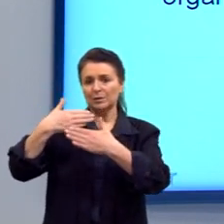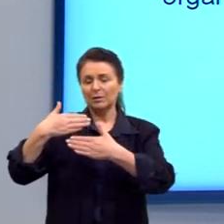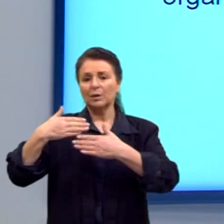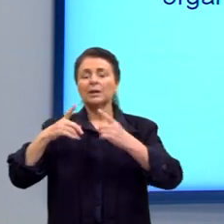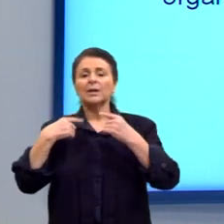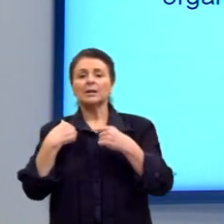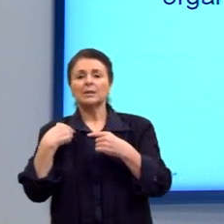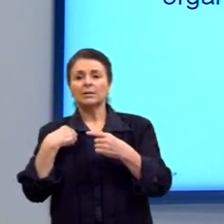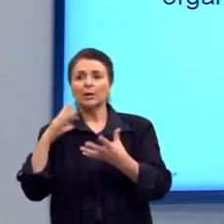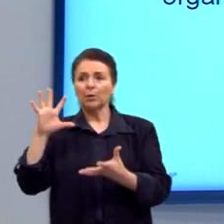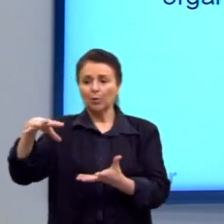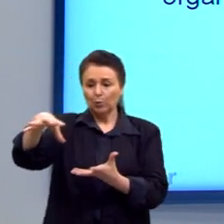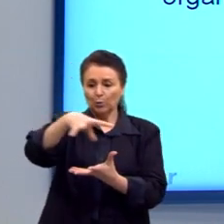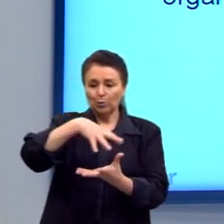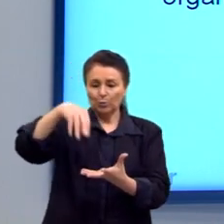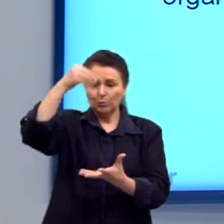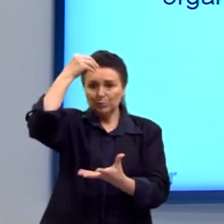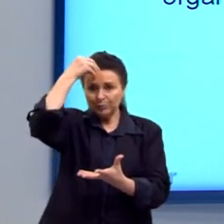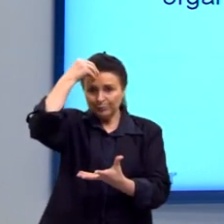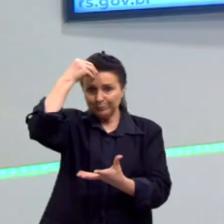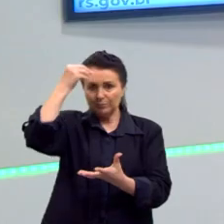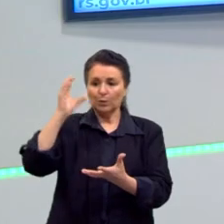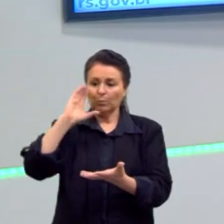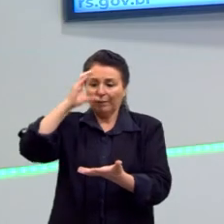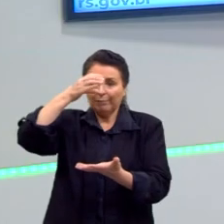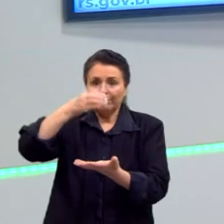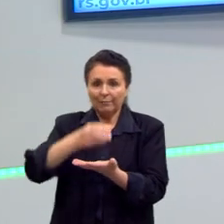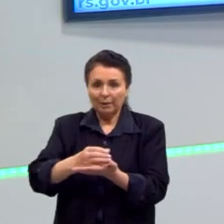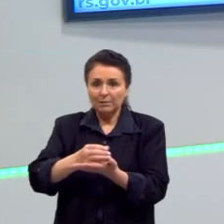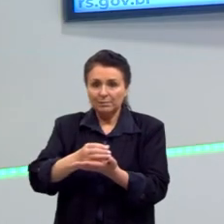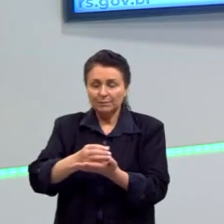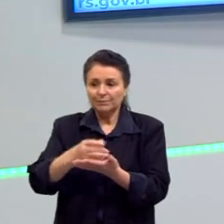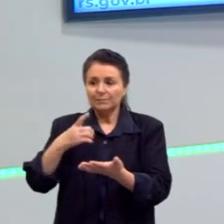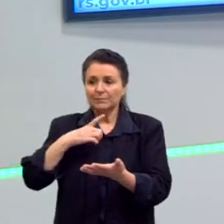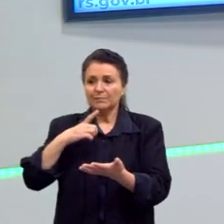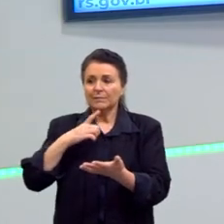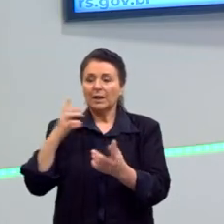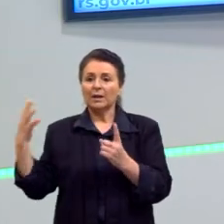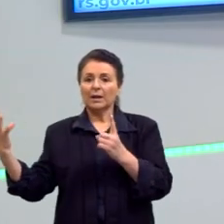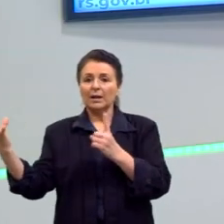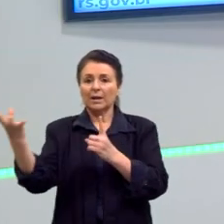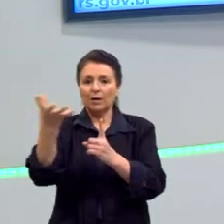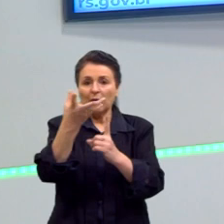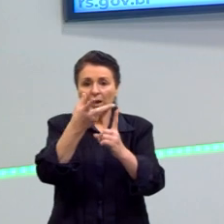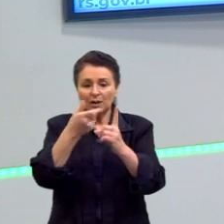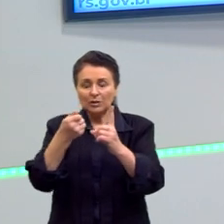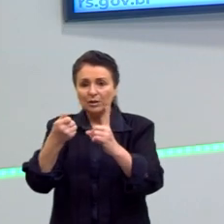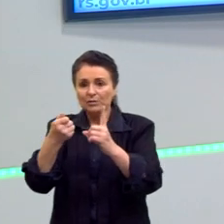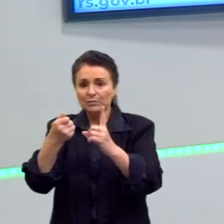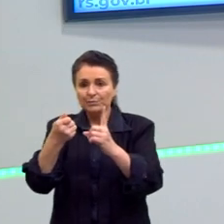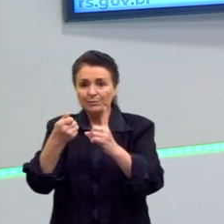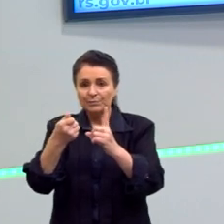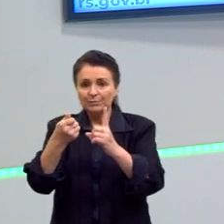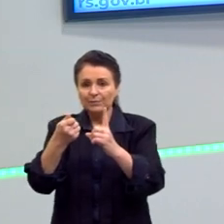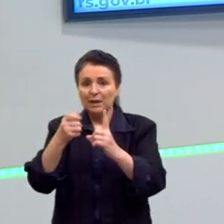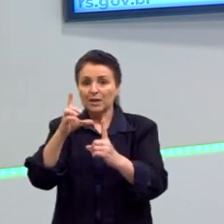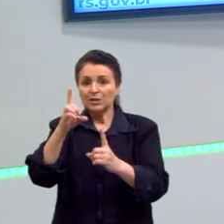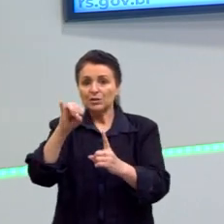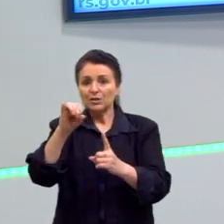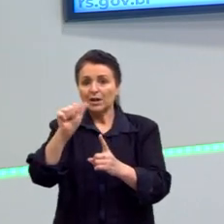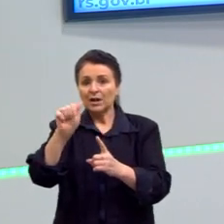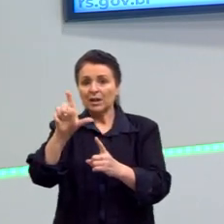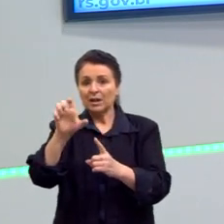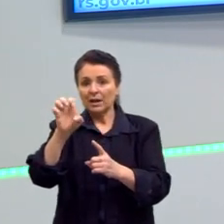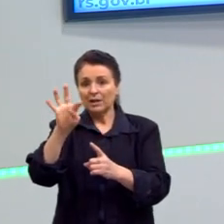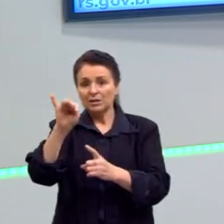antítese, uma síntese, e assim vai se desenrolando. Então, o Hegel justifica, por exemplo, as